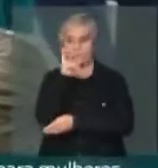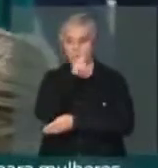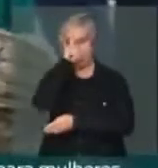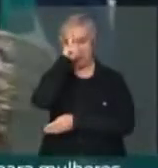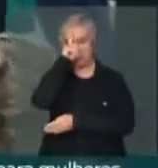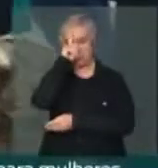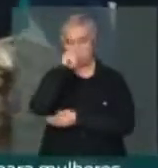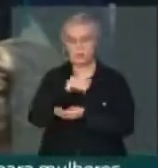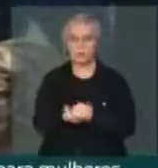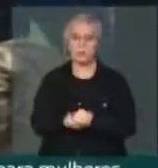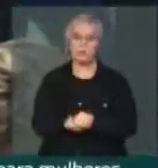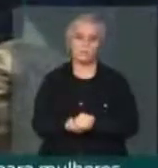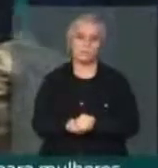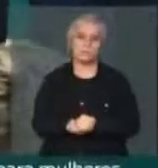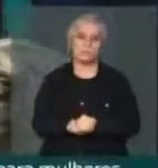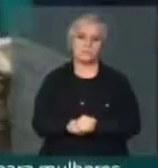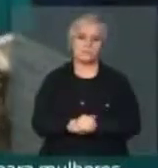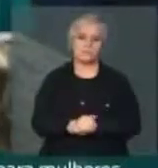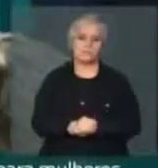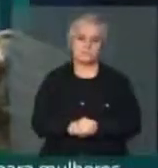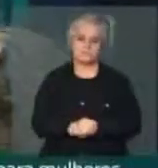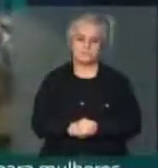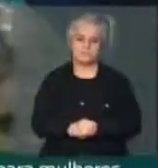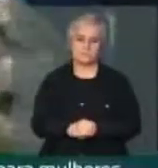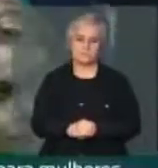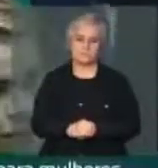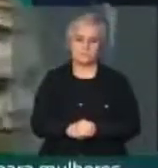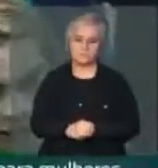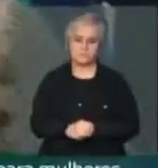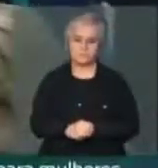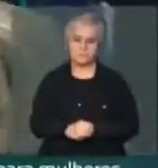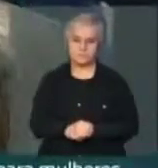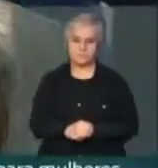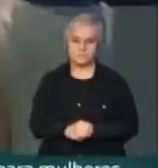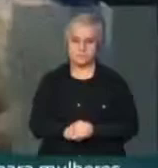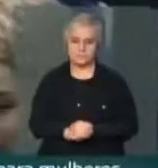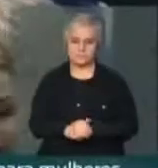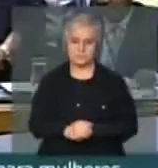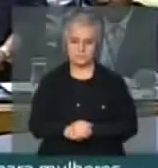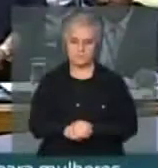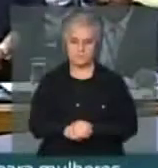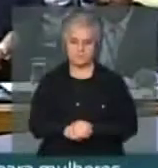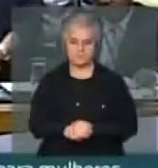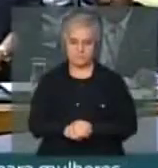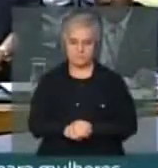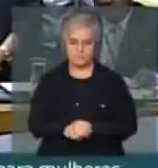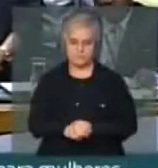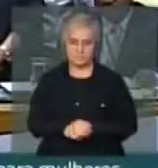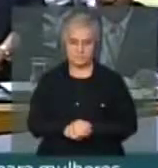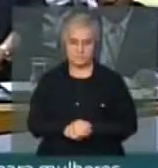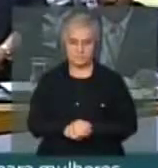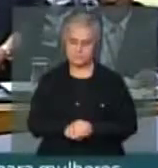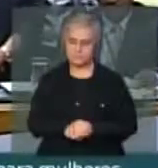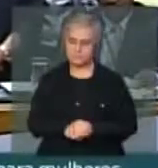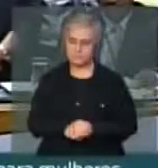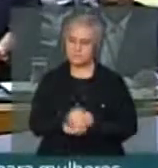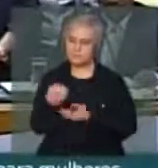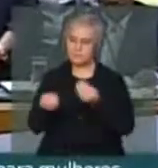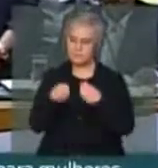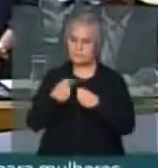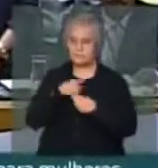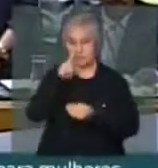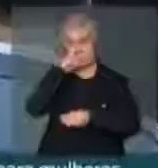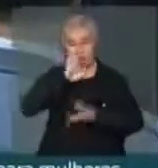Presidente Para um minutinho, por favor, dá licença Eu me referindo Como há um